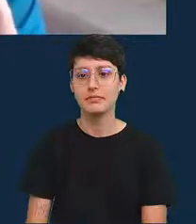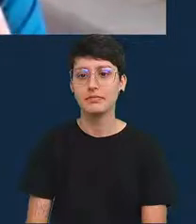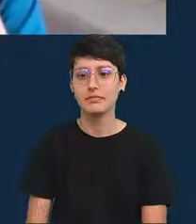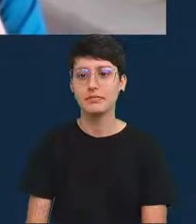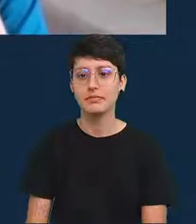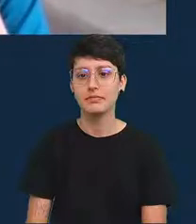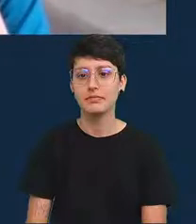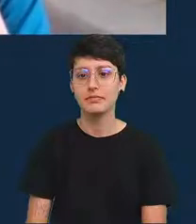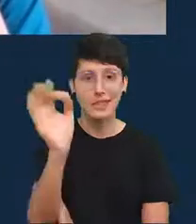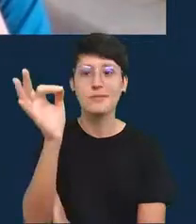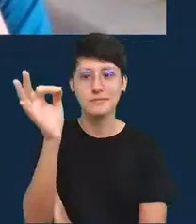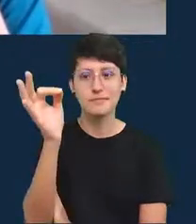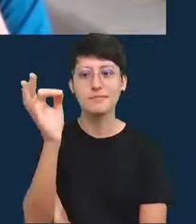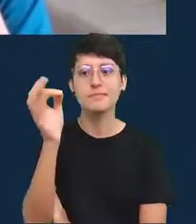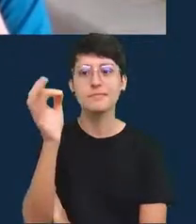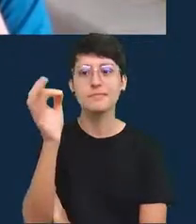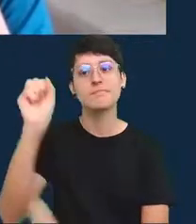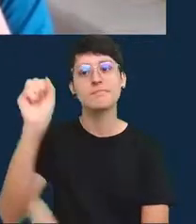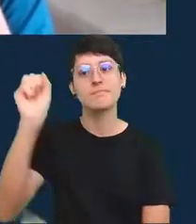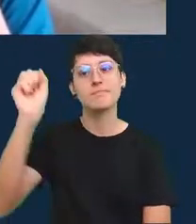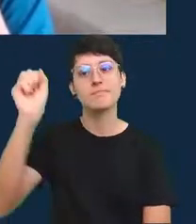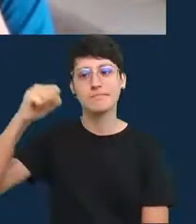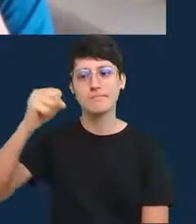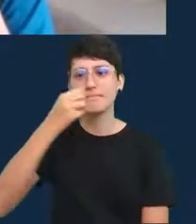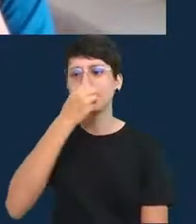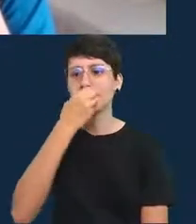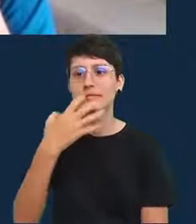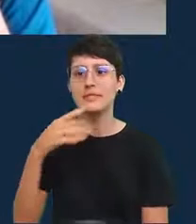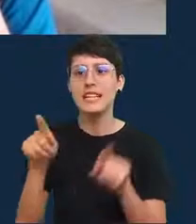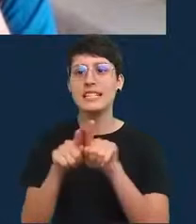sim bom os modelos